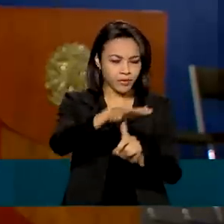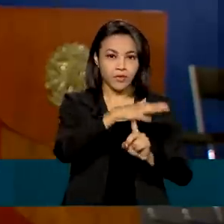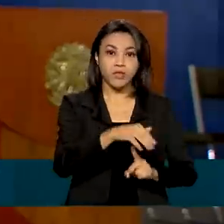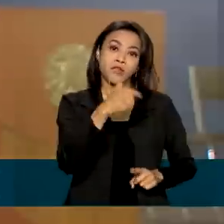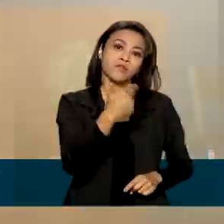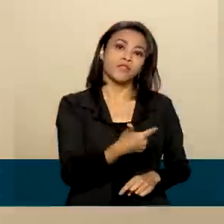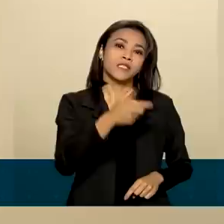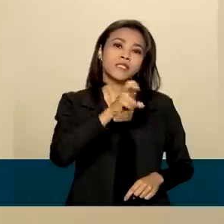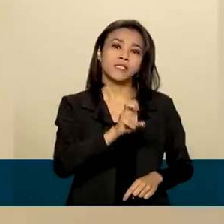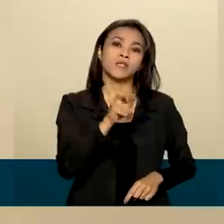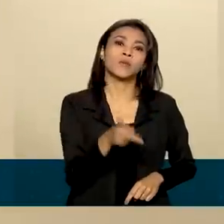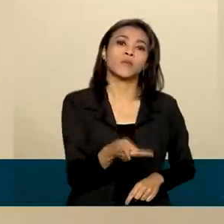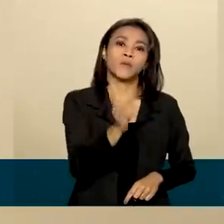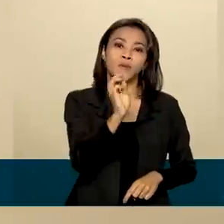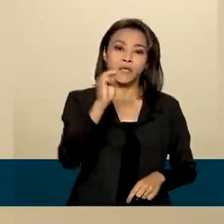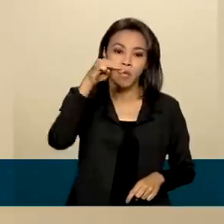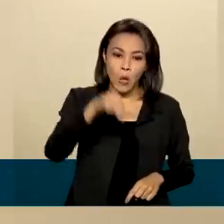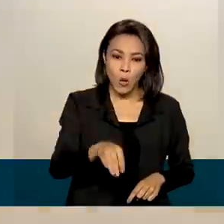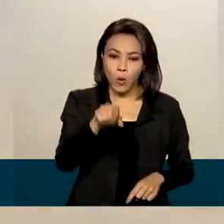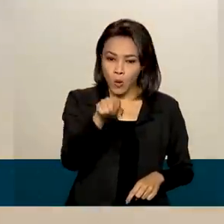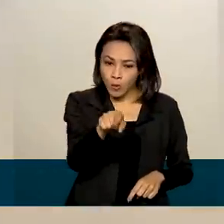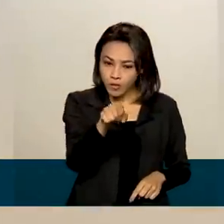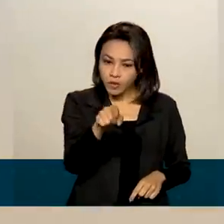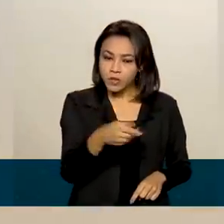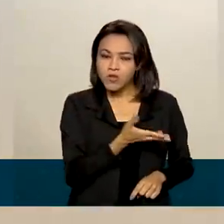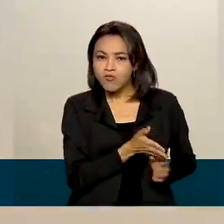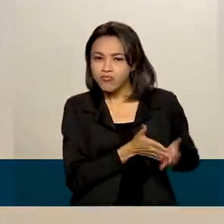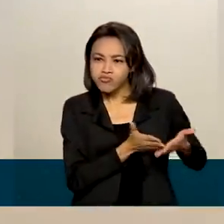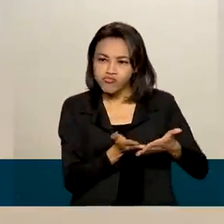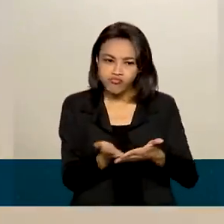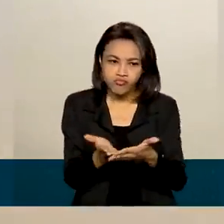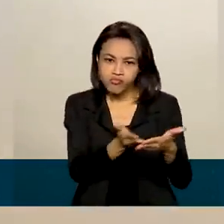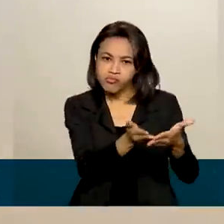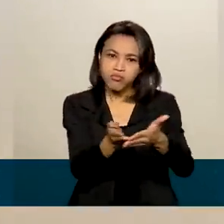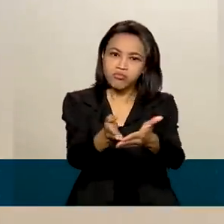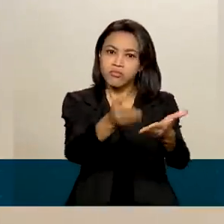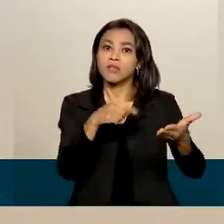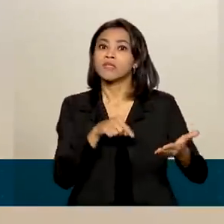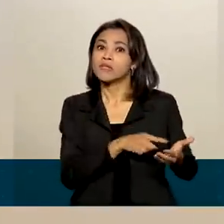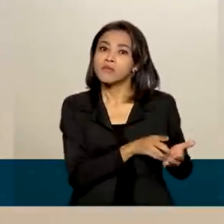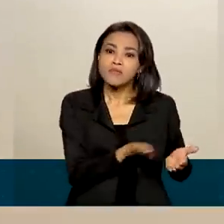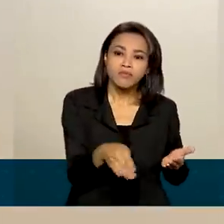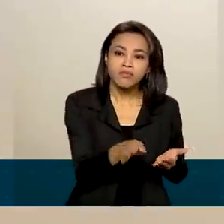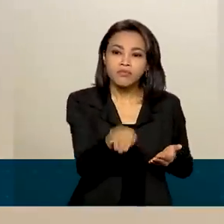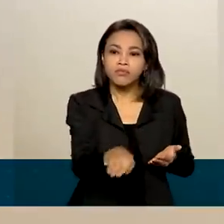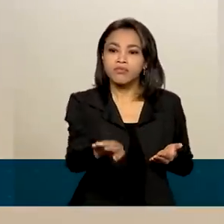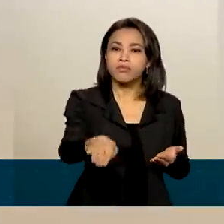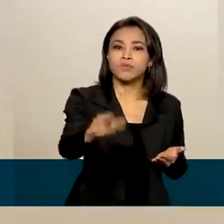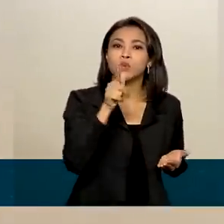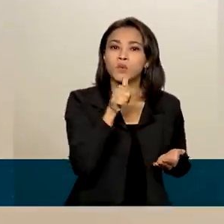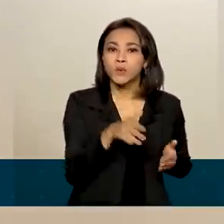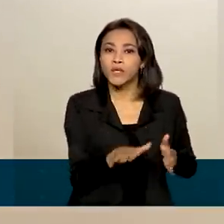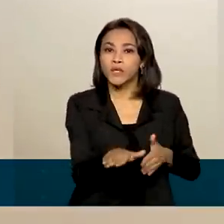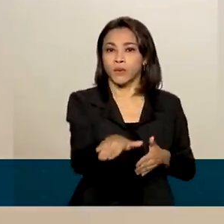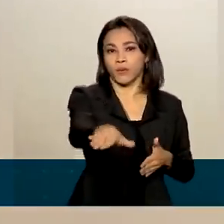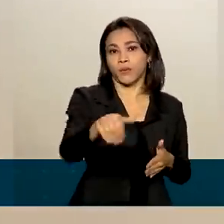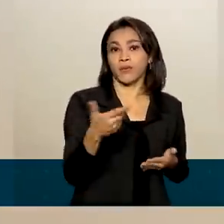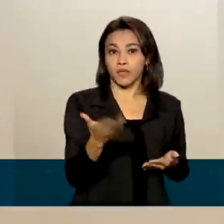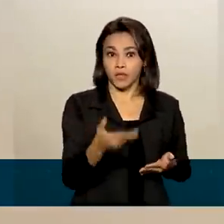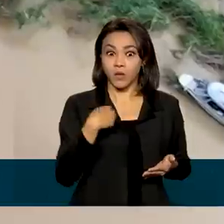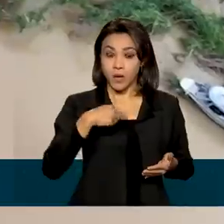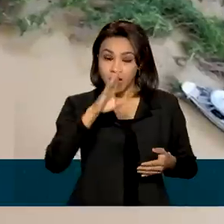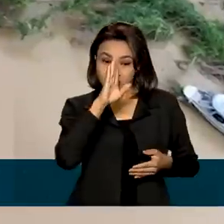25 quilômetros pela selva, em trilhos da região, áreas de gapós e furos do rio Itacoaí. As buscas se